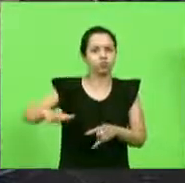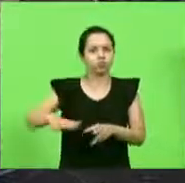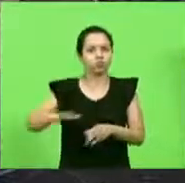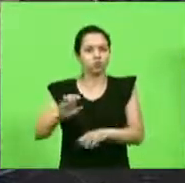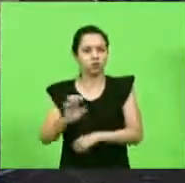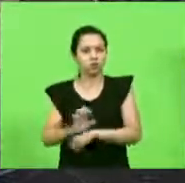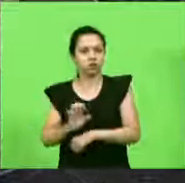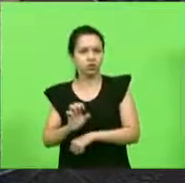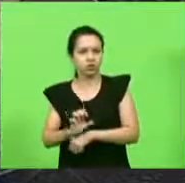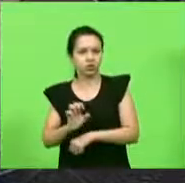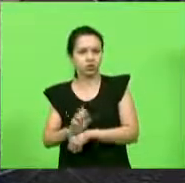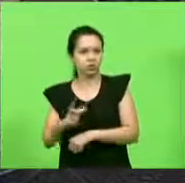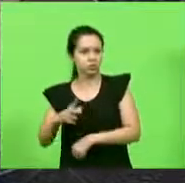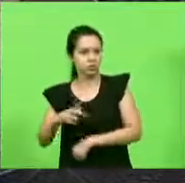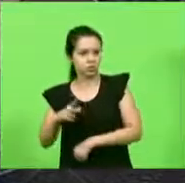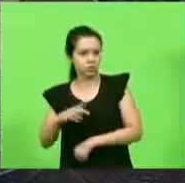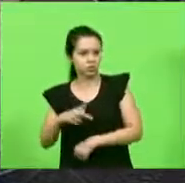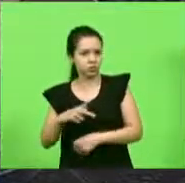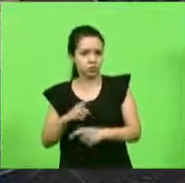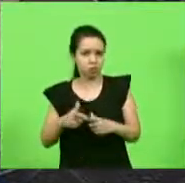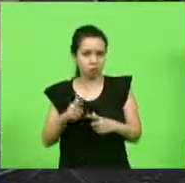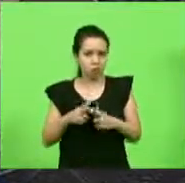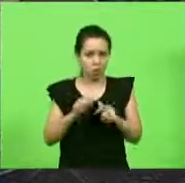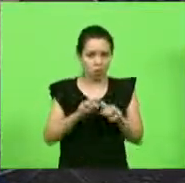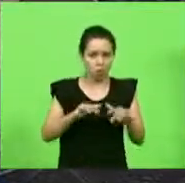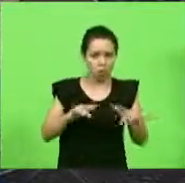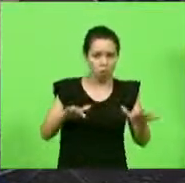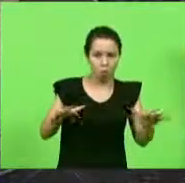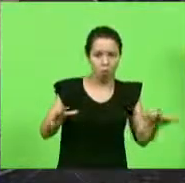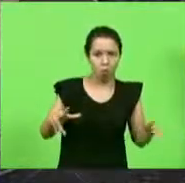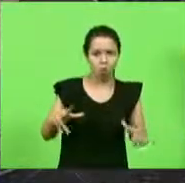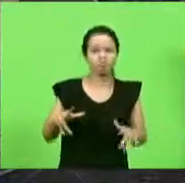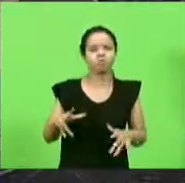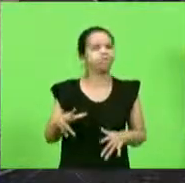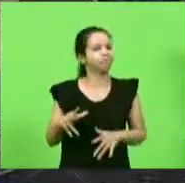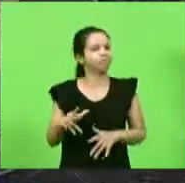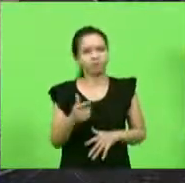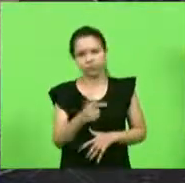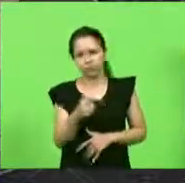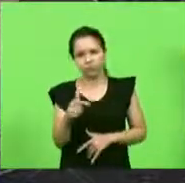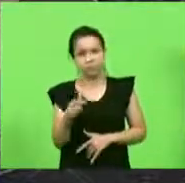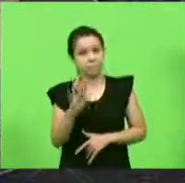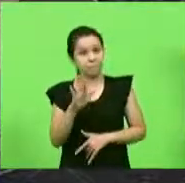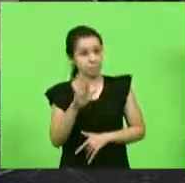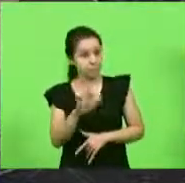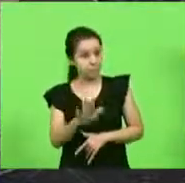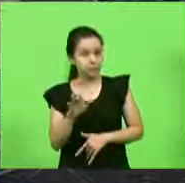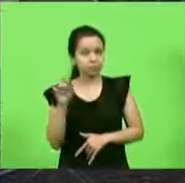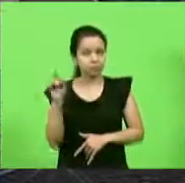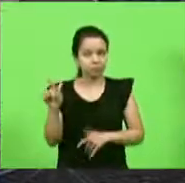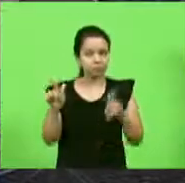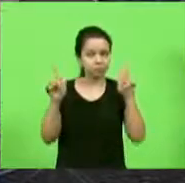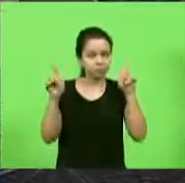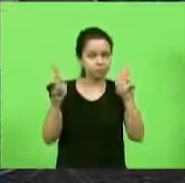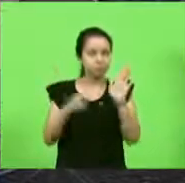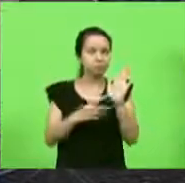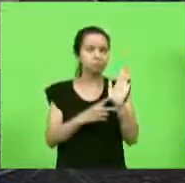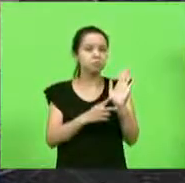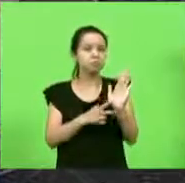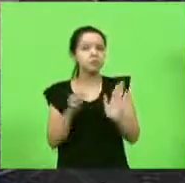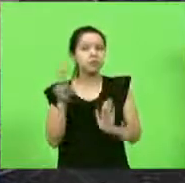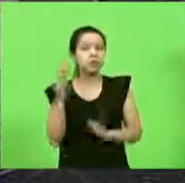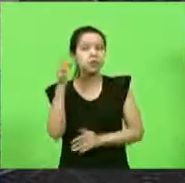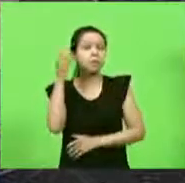estava em crise de coronavírus. Não estava. Mas, por algum motivo, o grevista sindicalista lá,